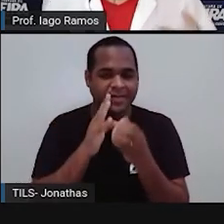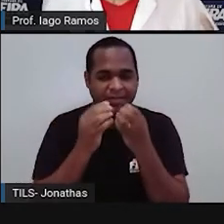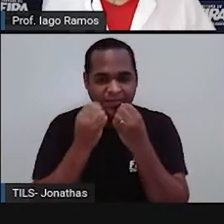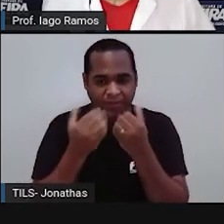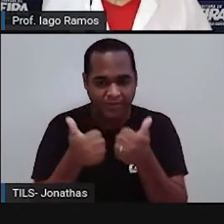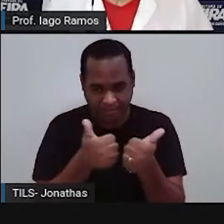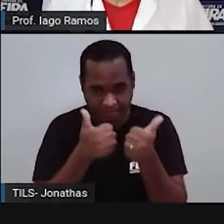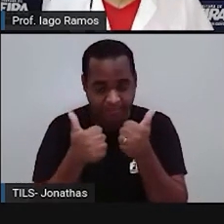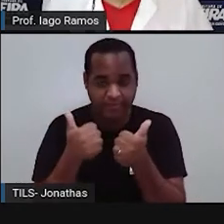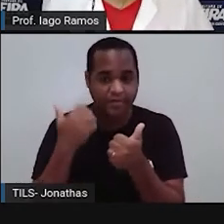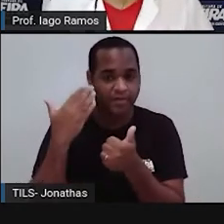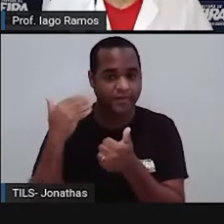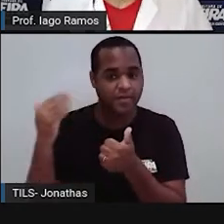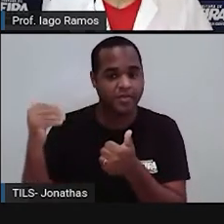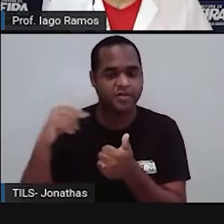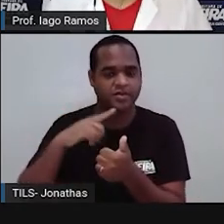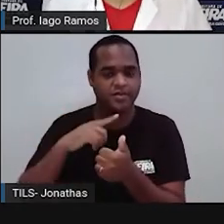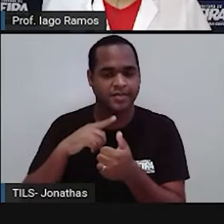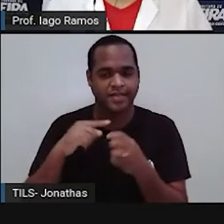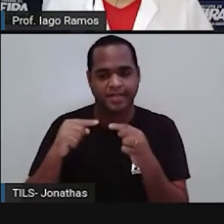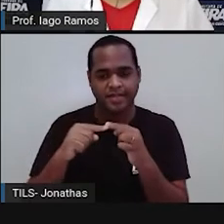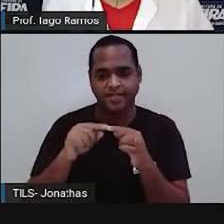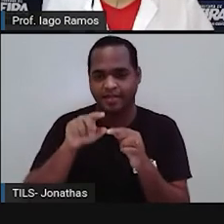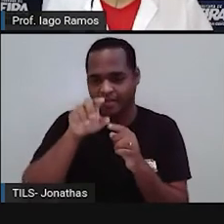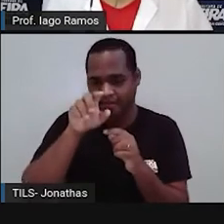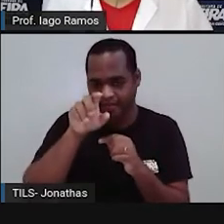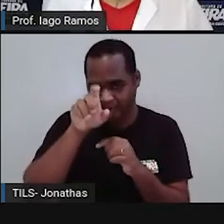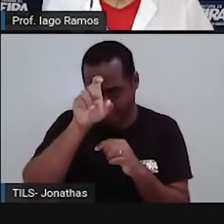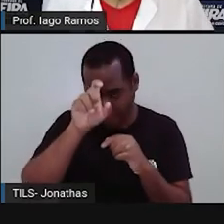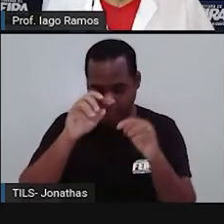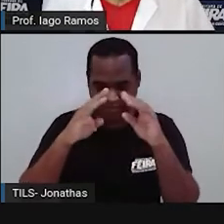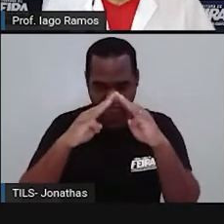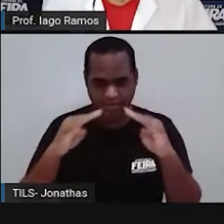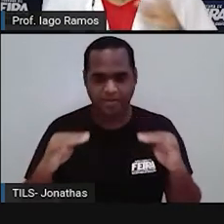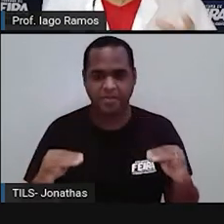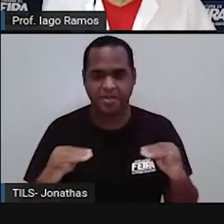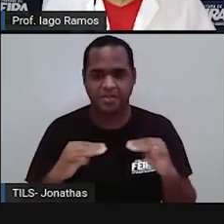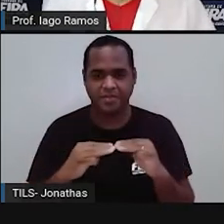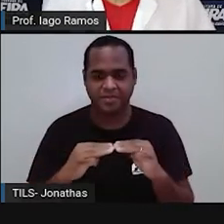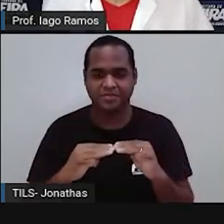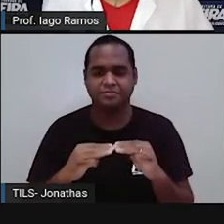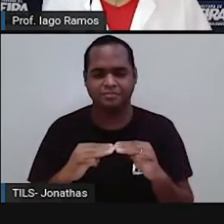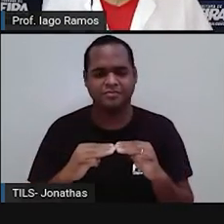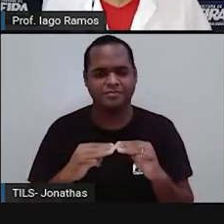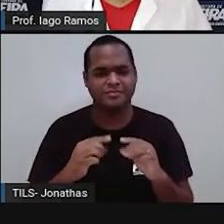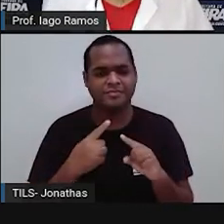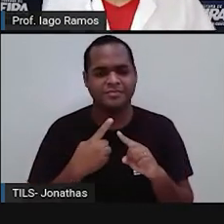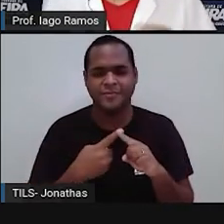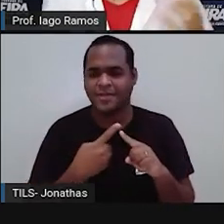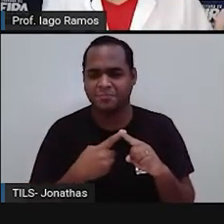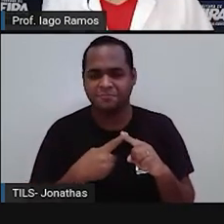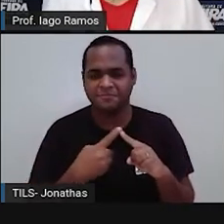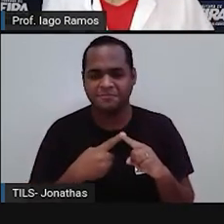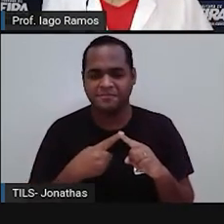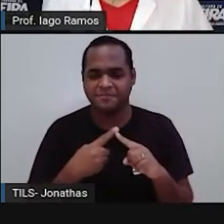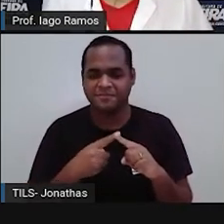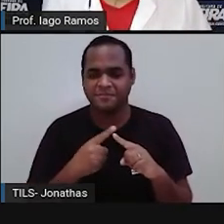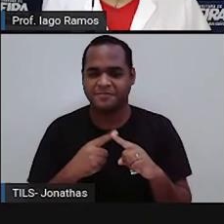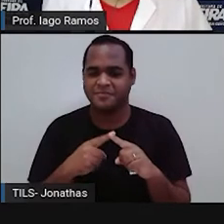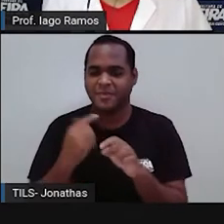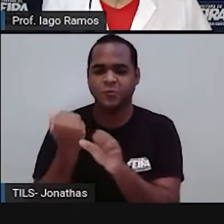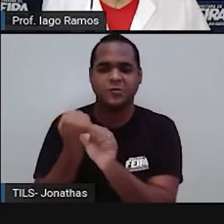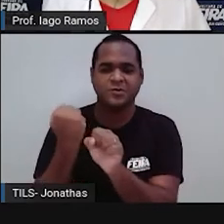as famosíssimas pirâmides do Egito, né? Por que que elas foram